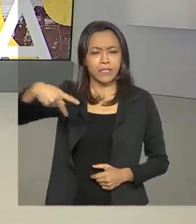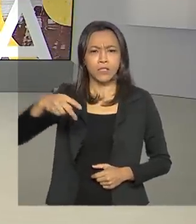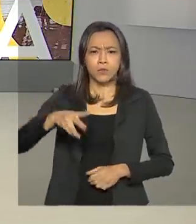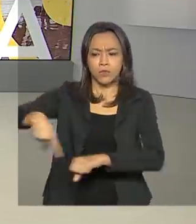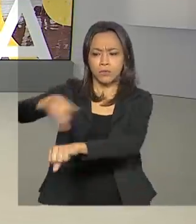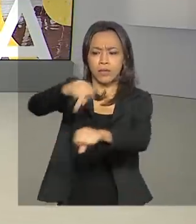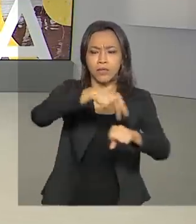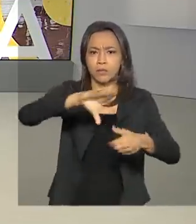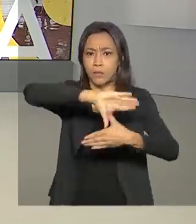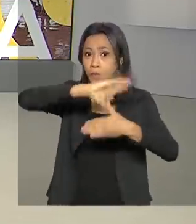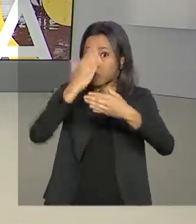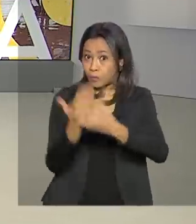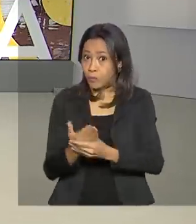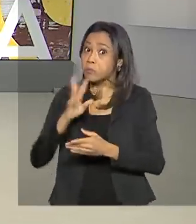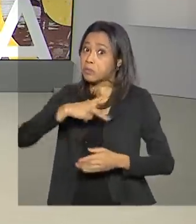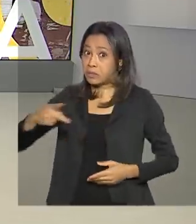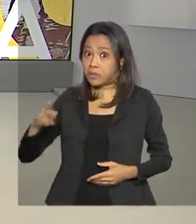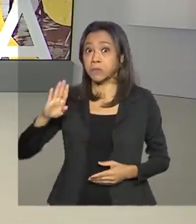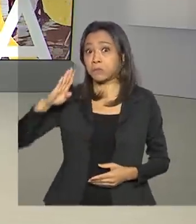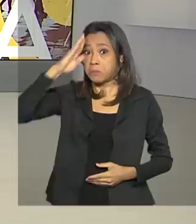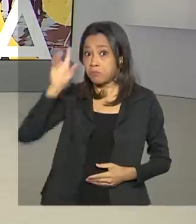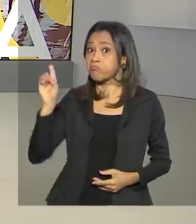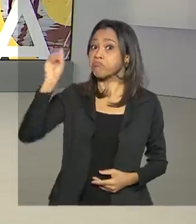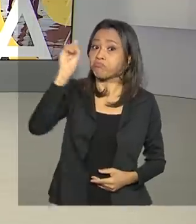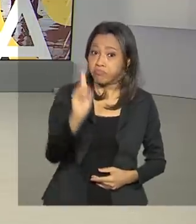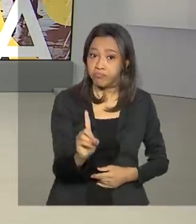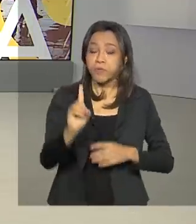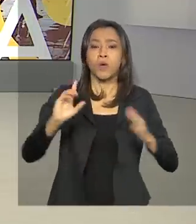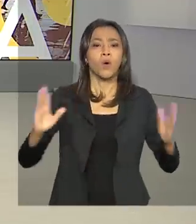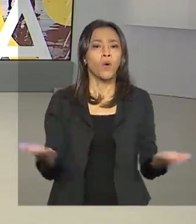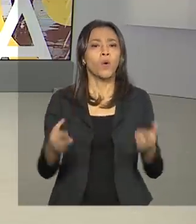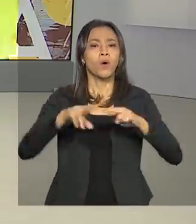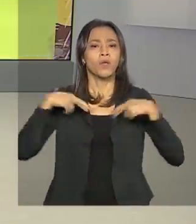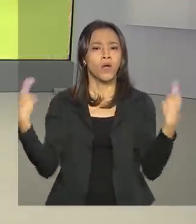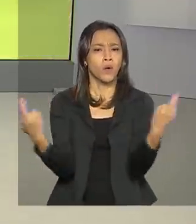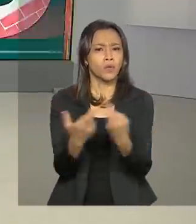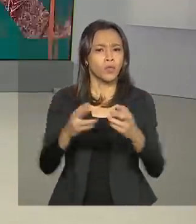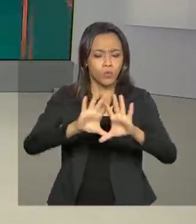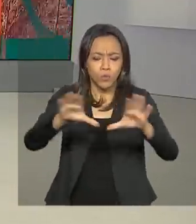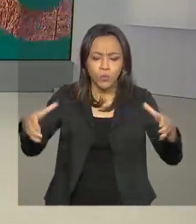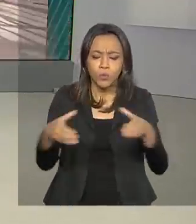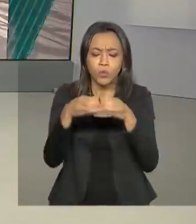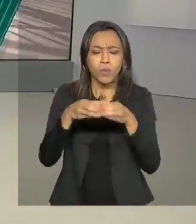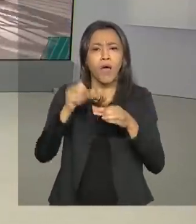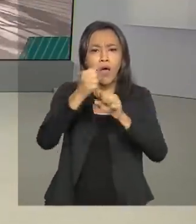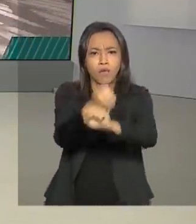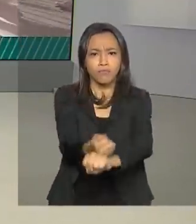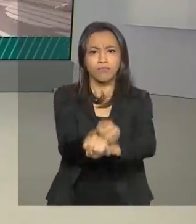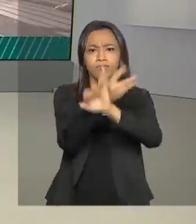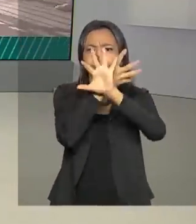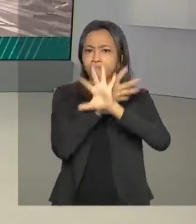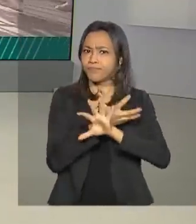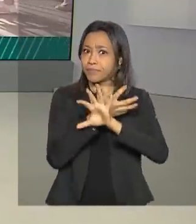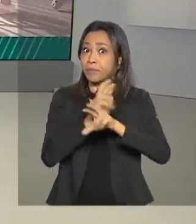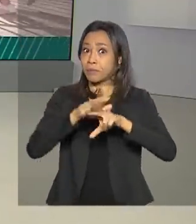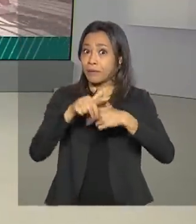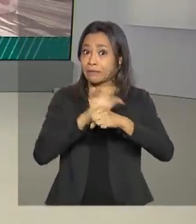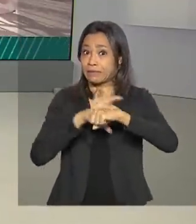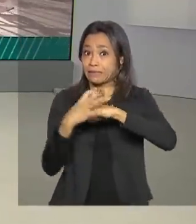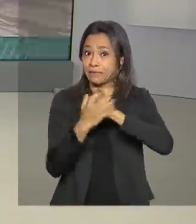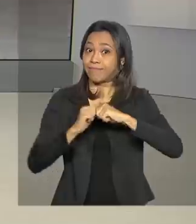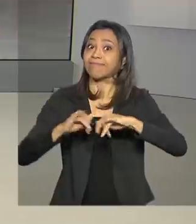entre eles Jair Bolsonaro, se reúnem hoje em mais uma cúpula do grupo. Dessa vez a conversa será por videoconferência por causa da pandemia.